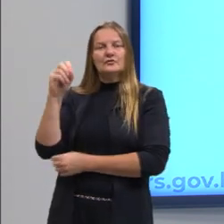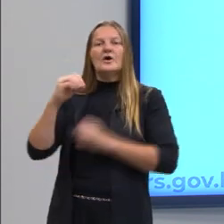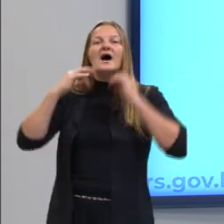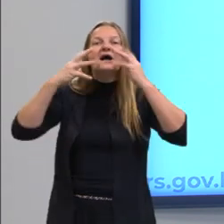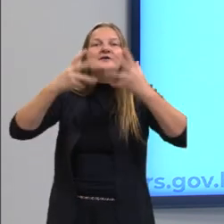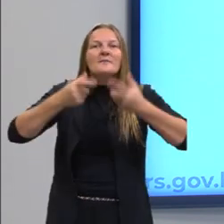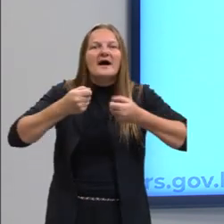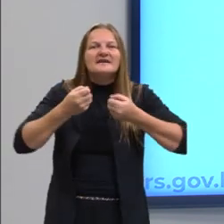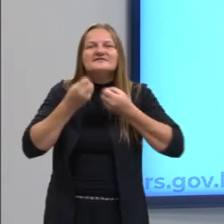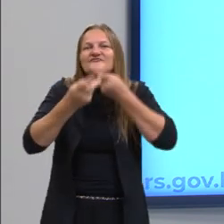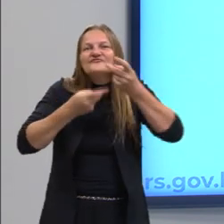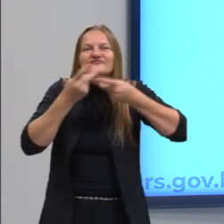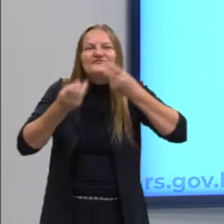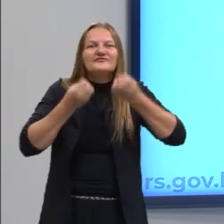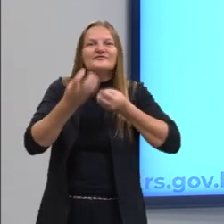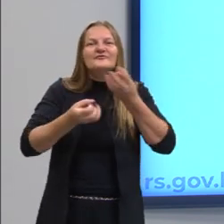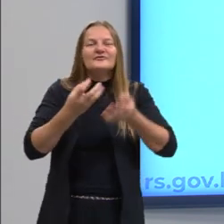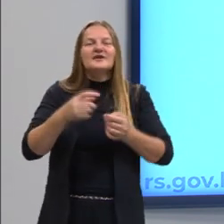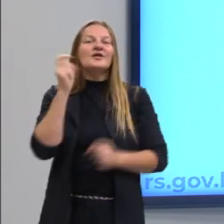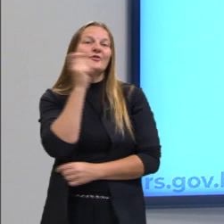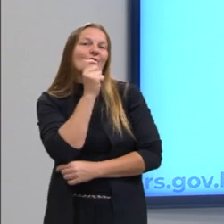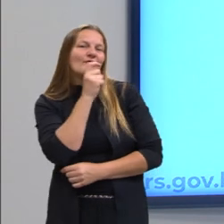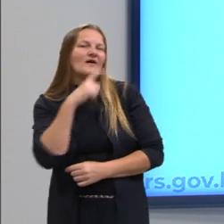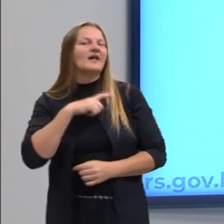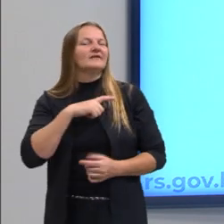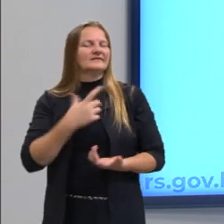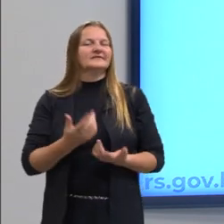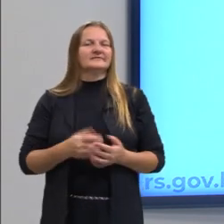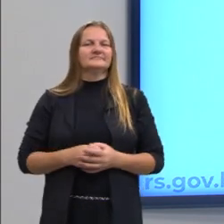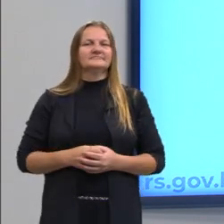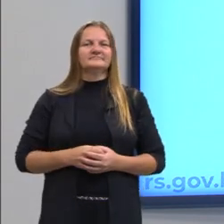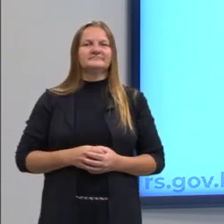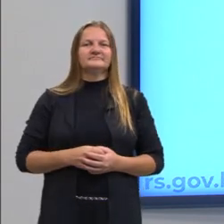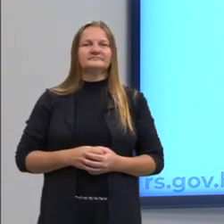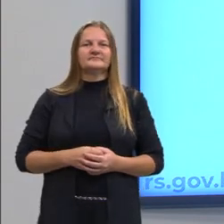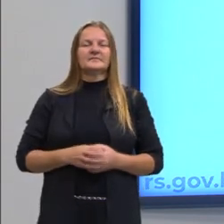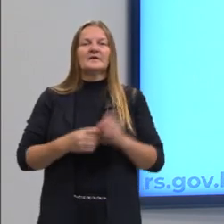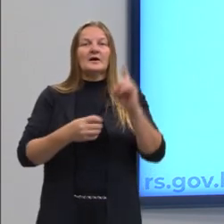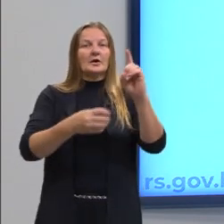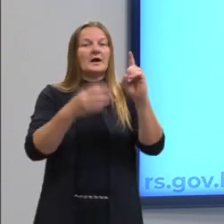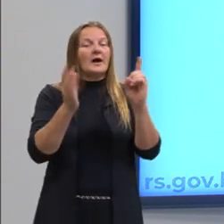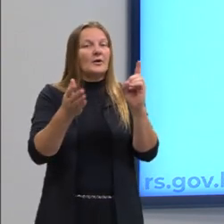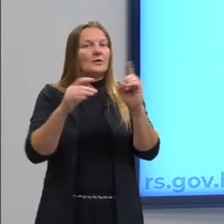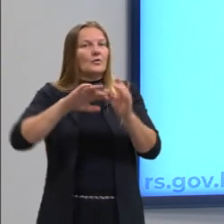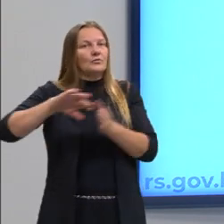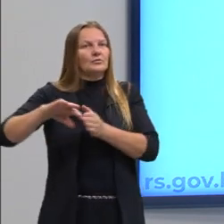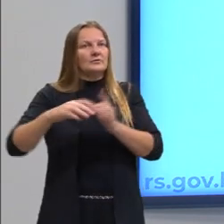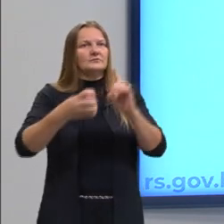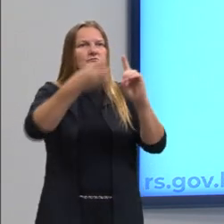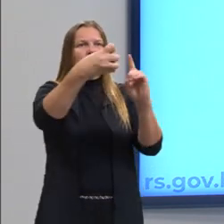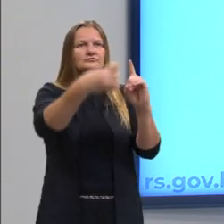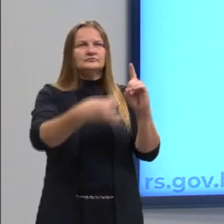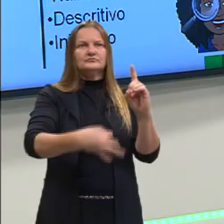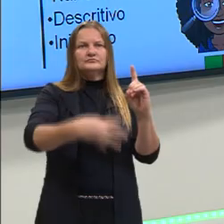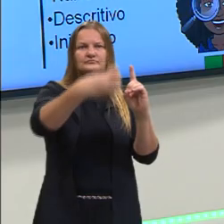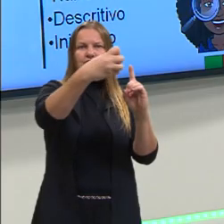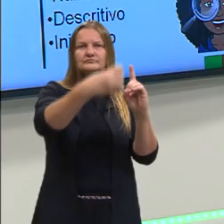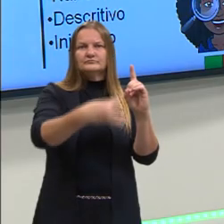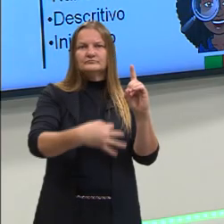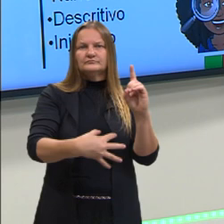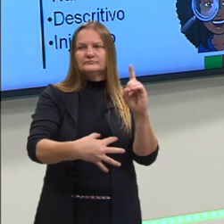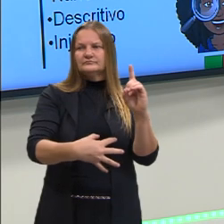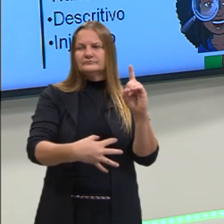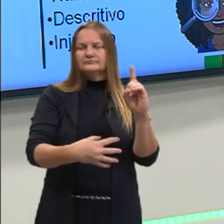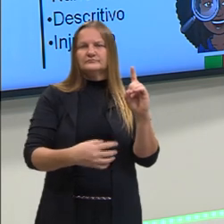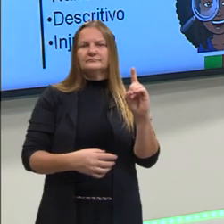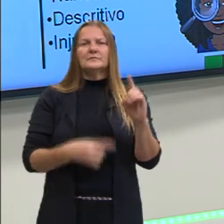nos romances, novelas. Certo? O descritivo descreve. O que